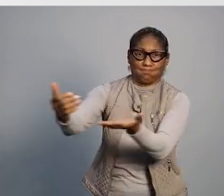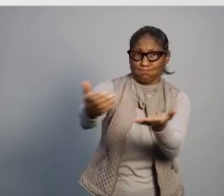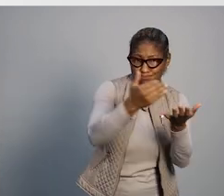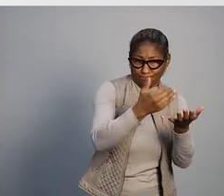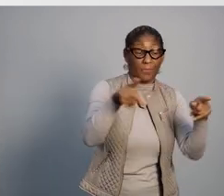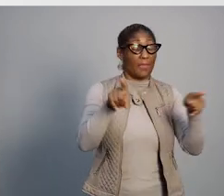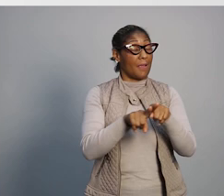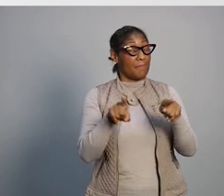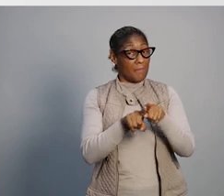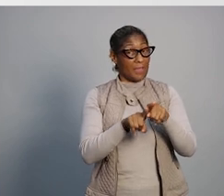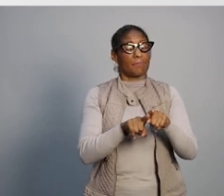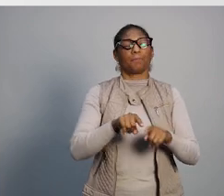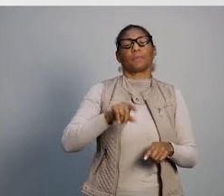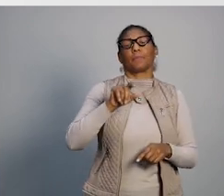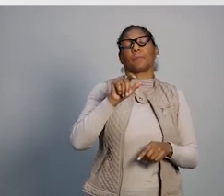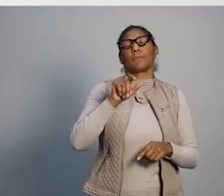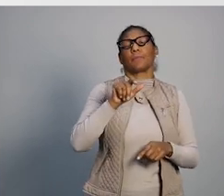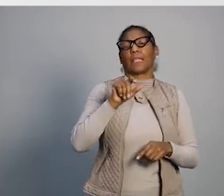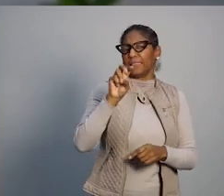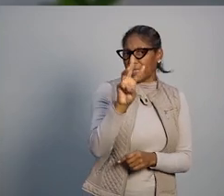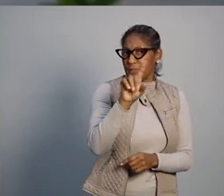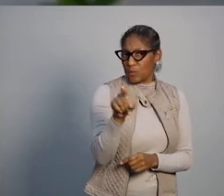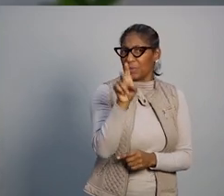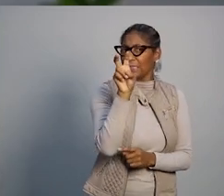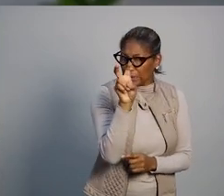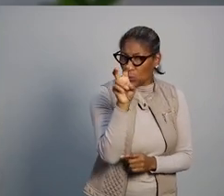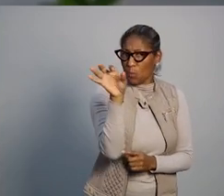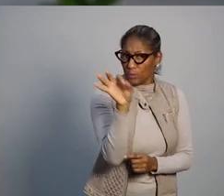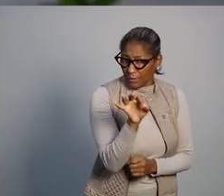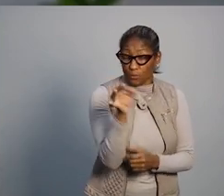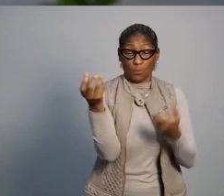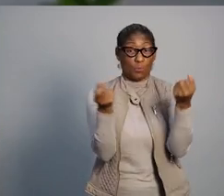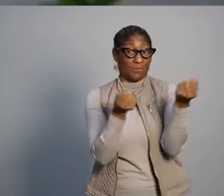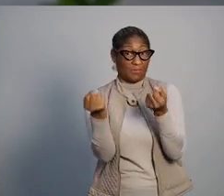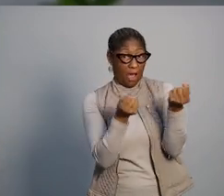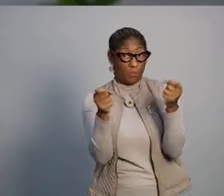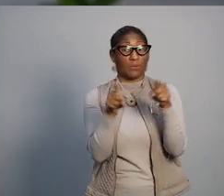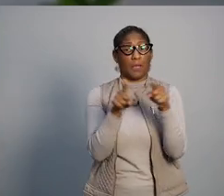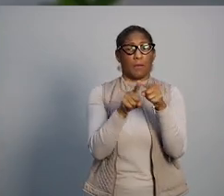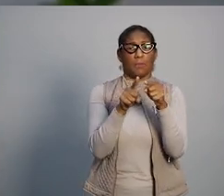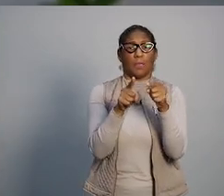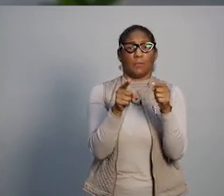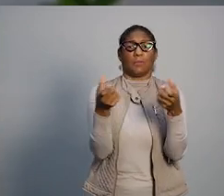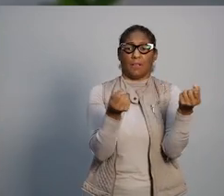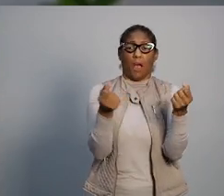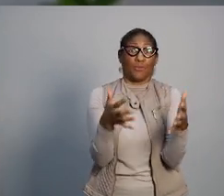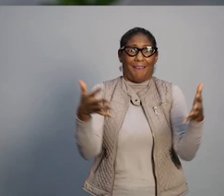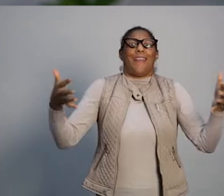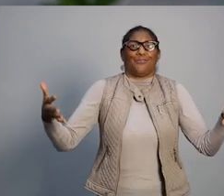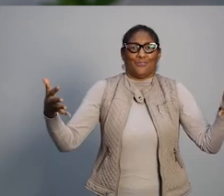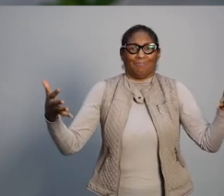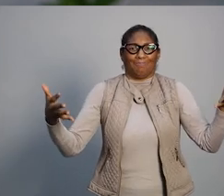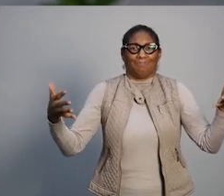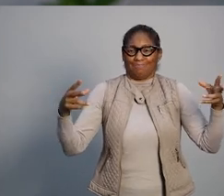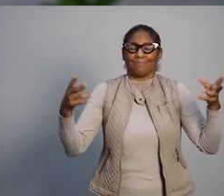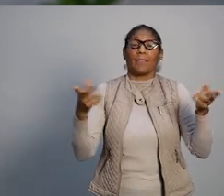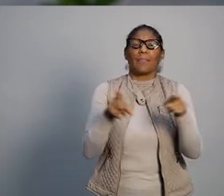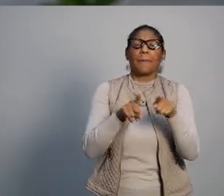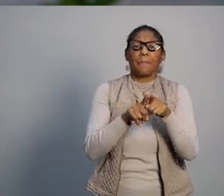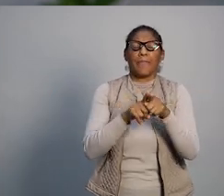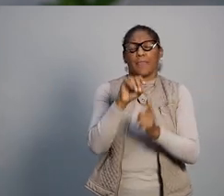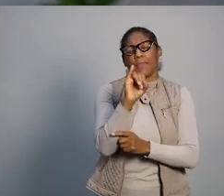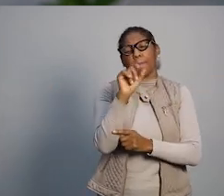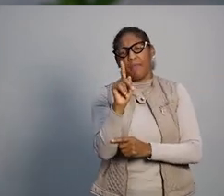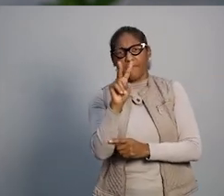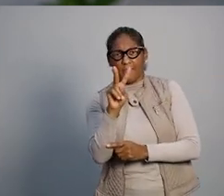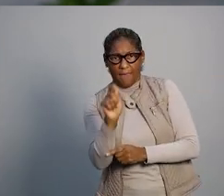na arrecadação. Também vamos adotar a alíquota de 3,5% para os automóveis e caminhonetes, além da